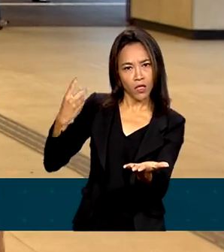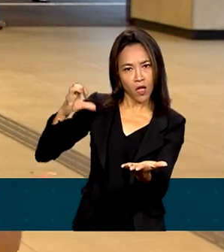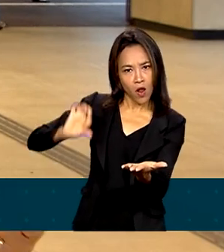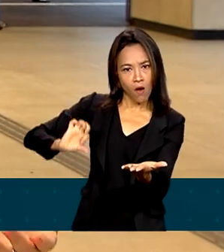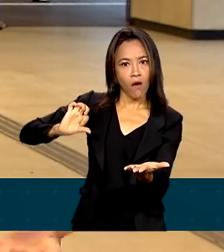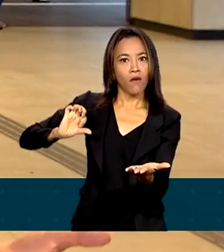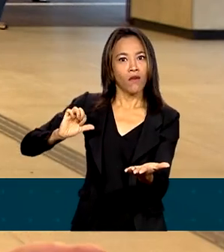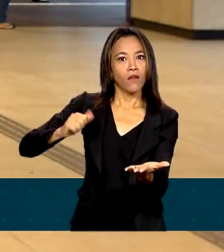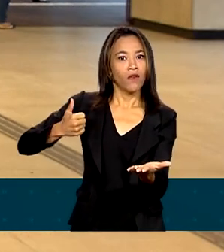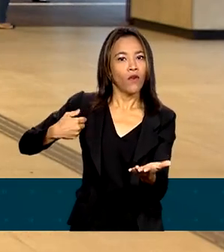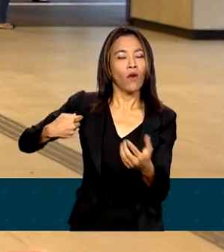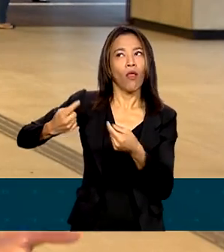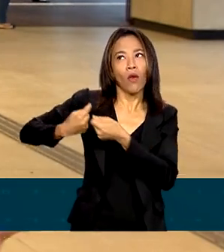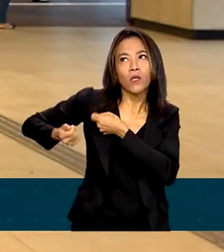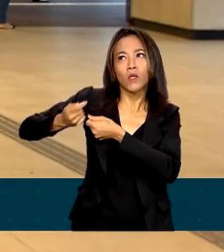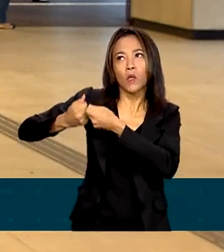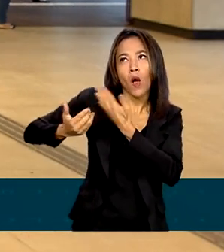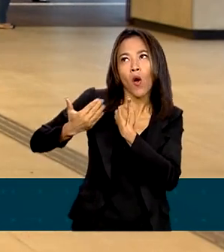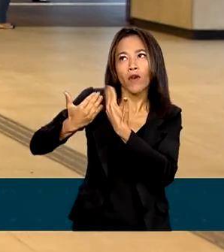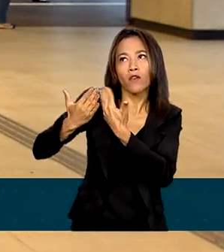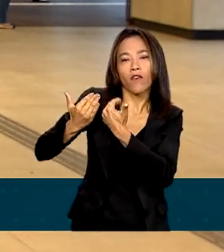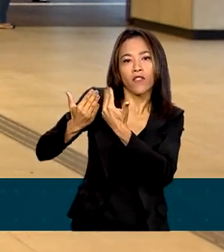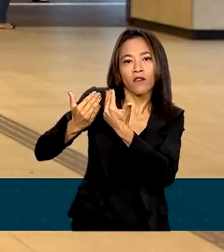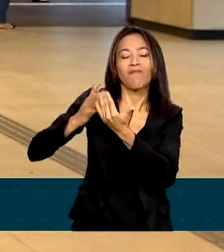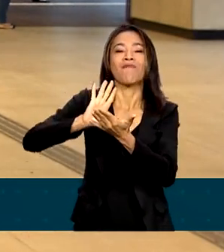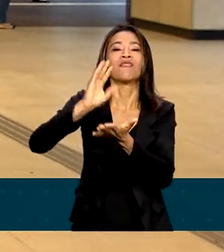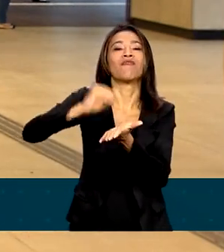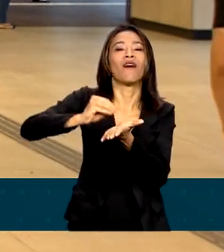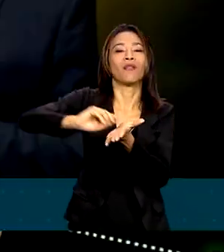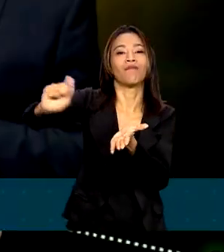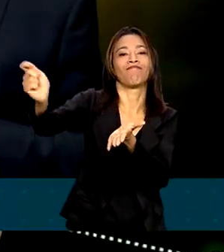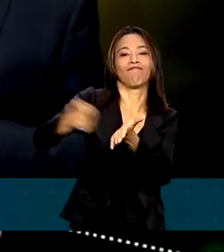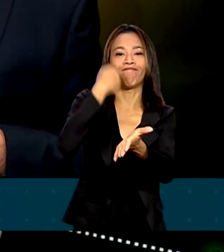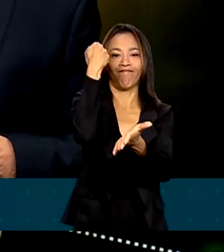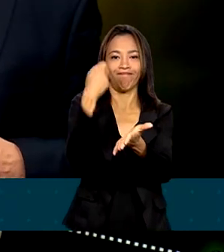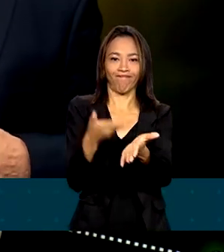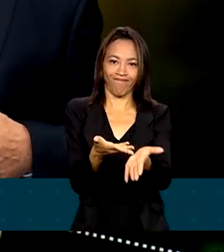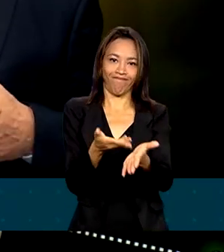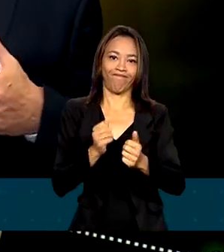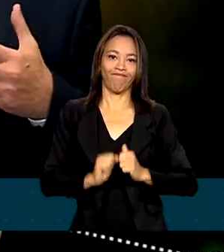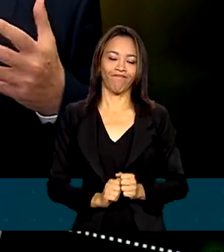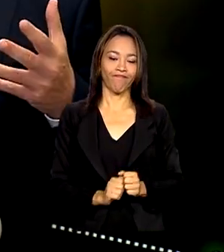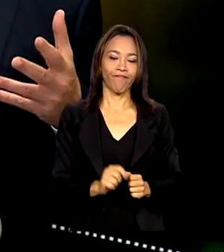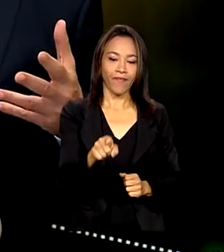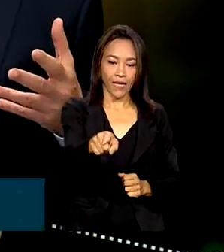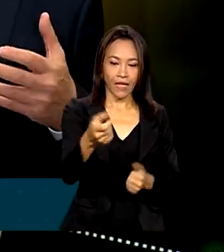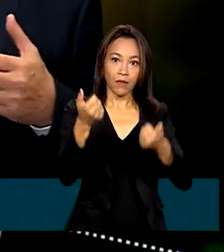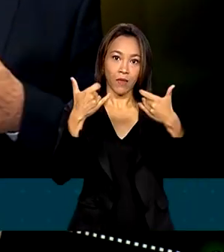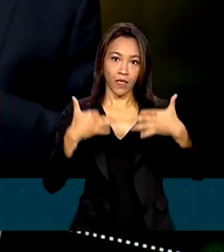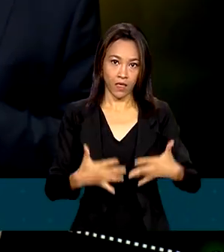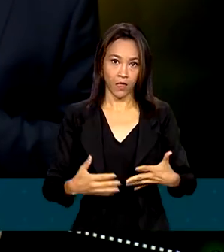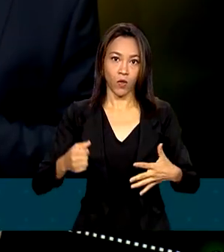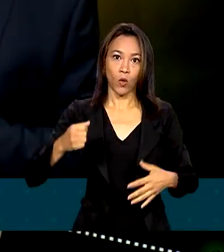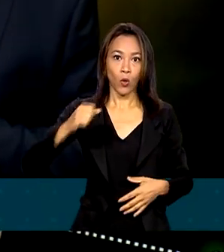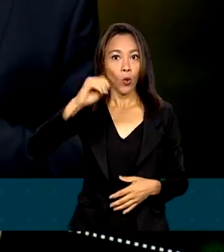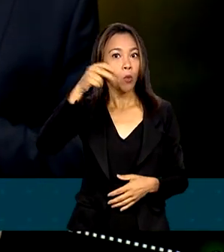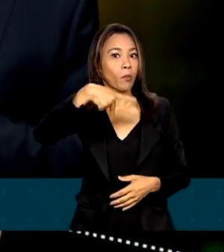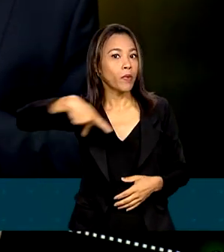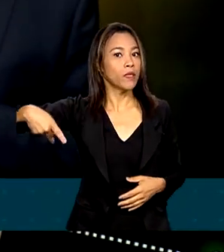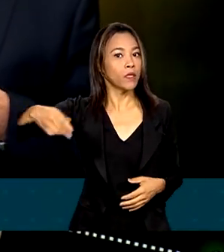após décadas de negociações, mas ainda faltam as assinaturas. O presidente Lula recolocou o Brasil